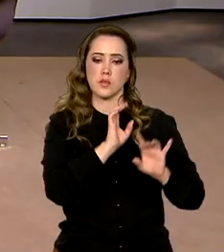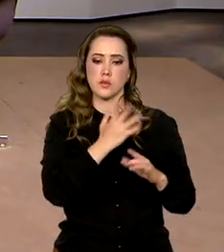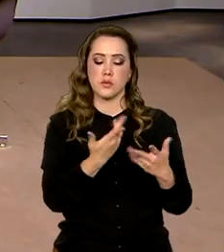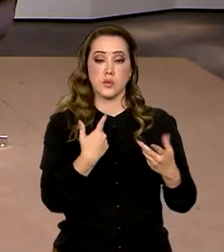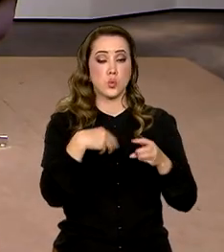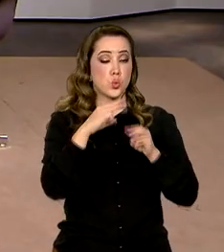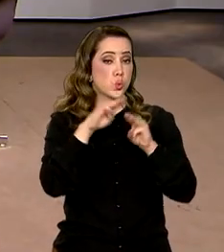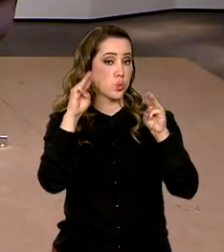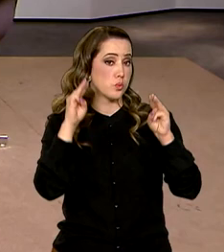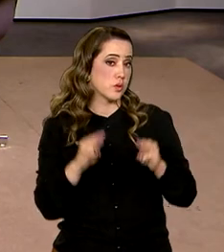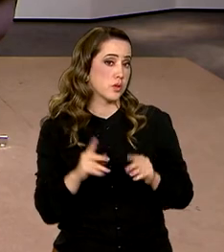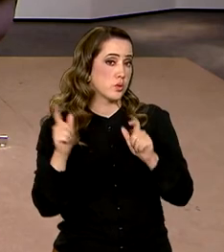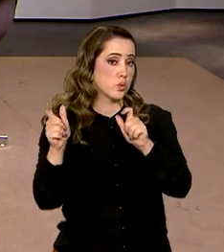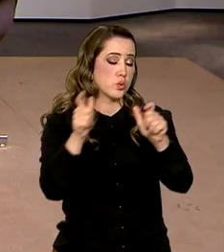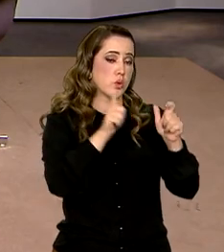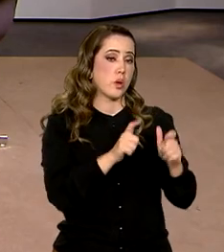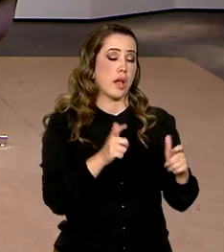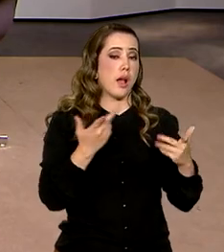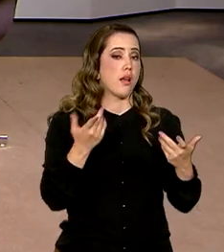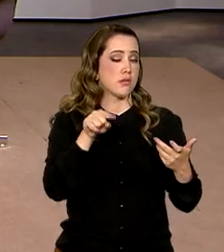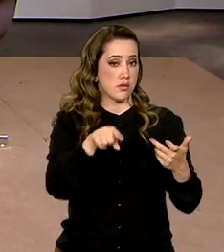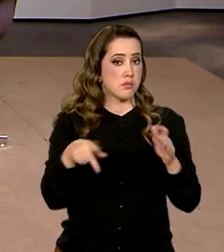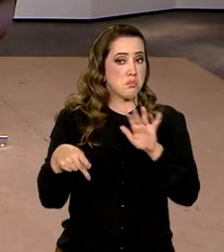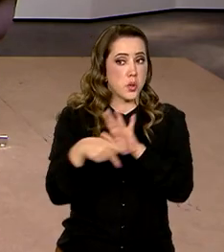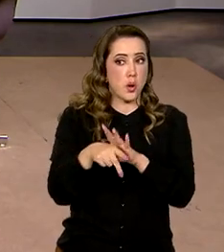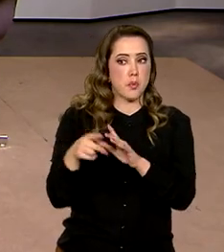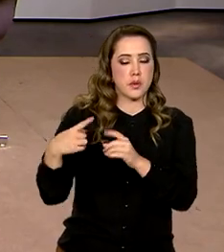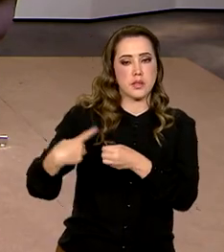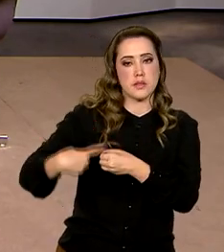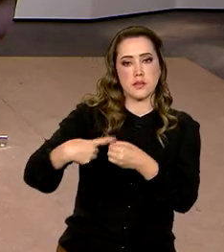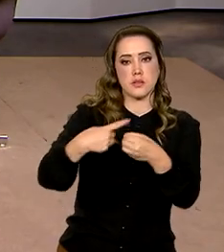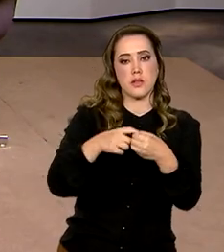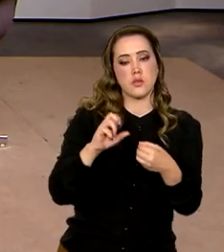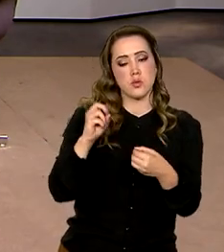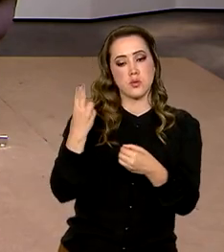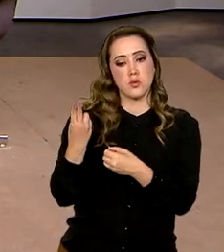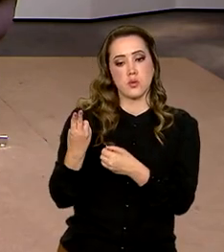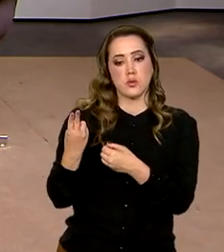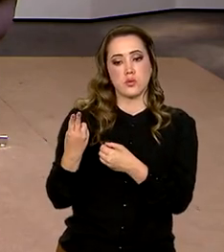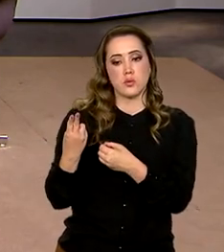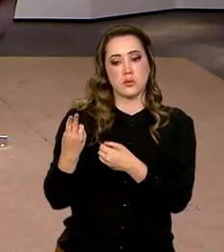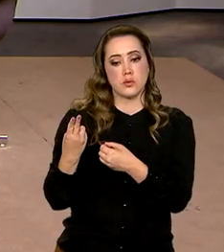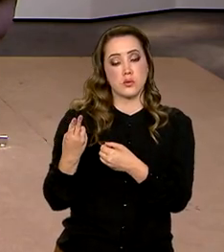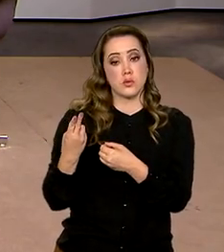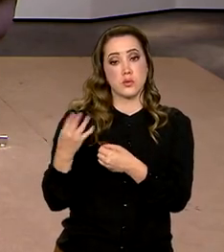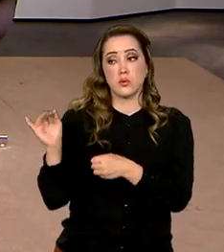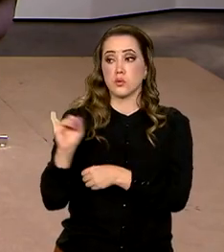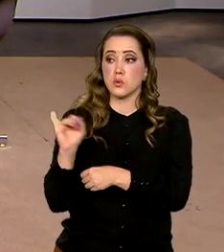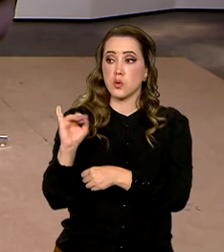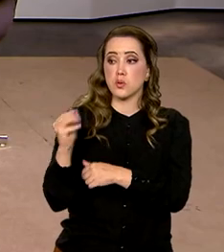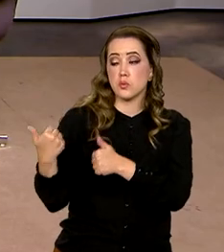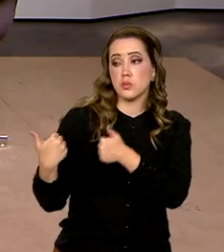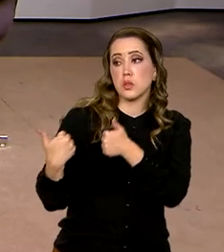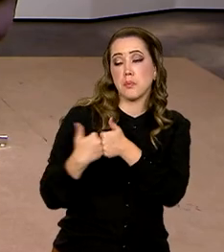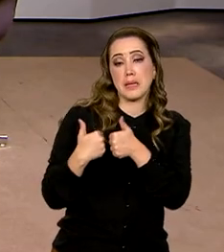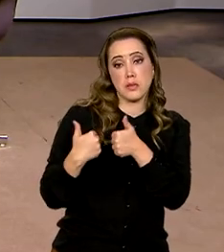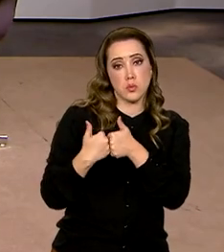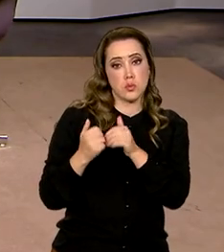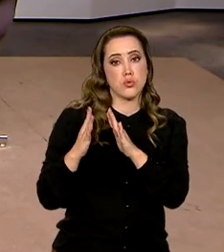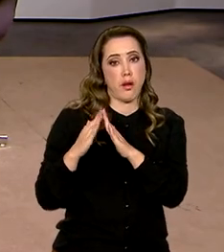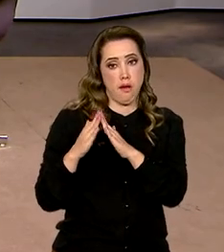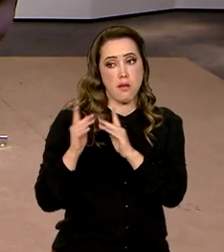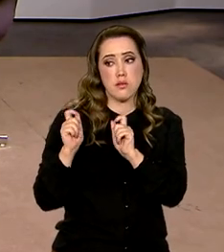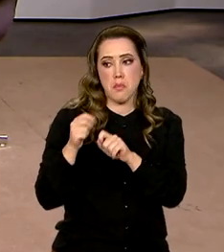nos museus, nos pontos de memória da sua cidade, se tiver, ou as instituições mais próximas